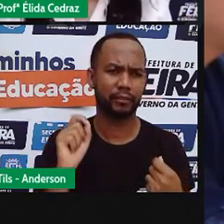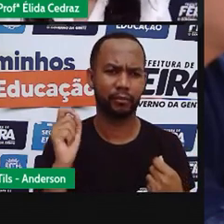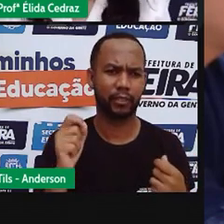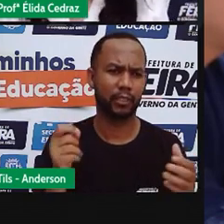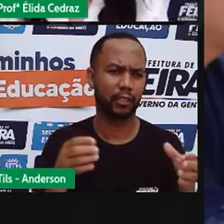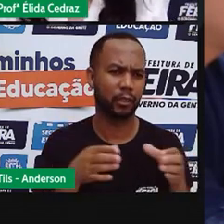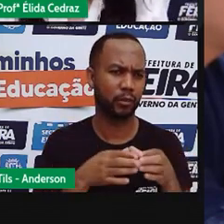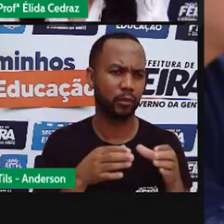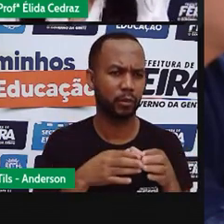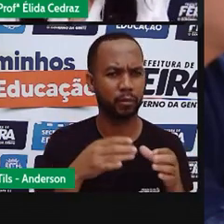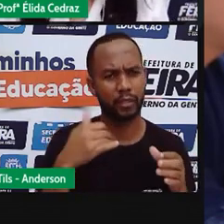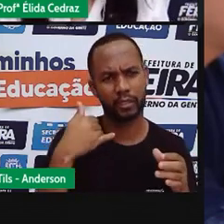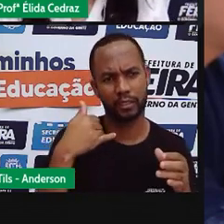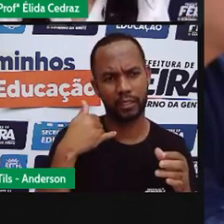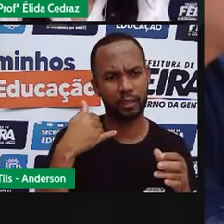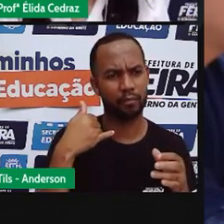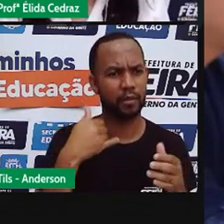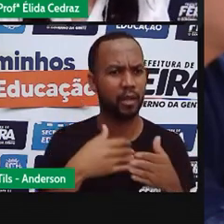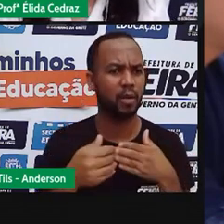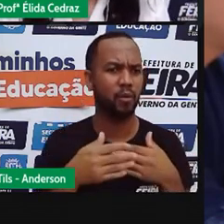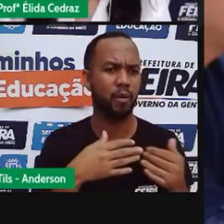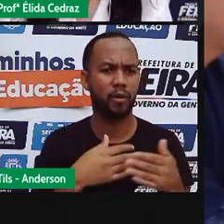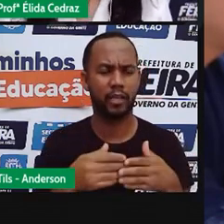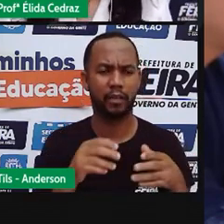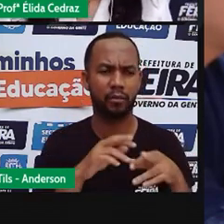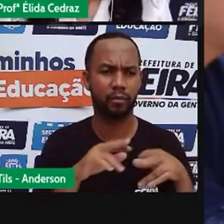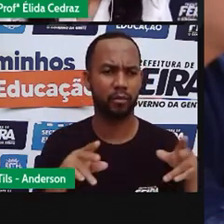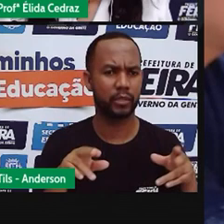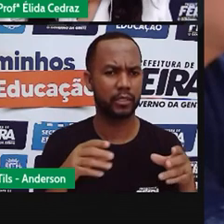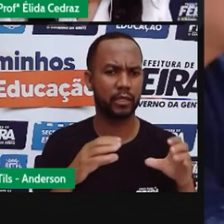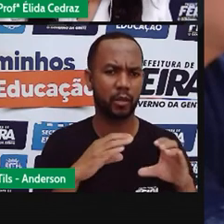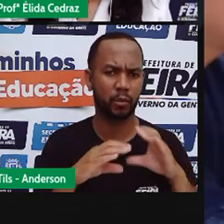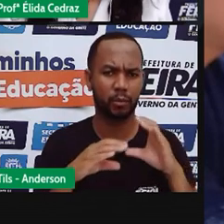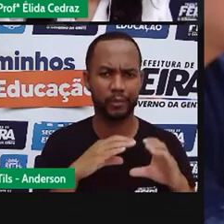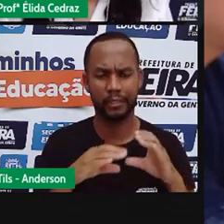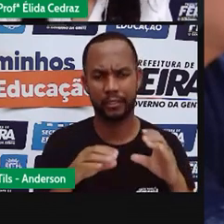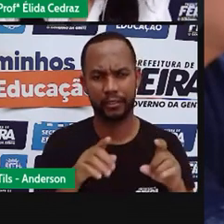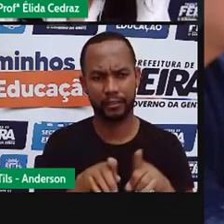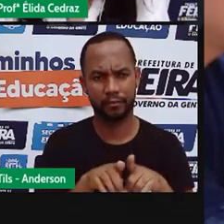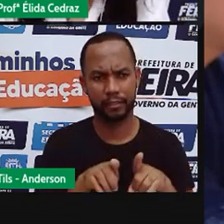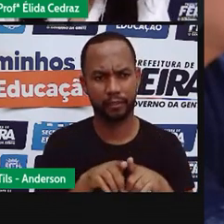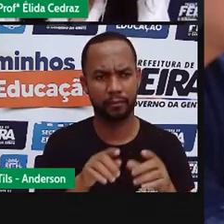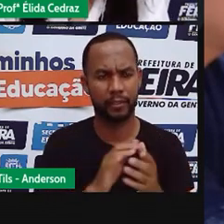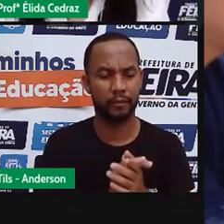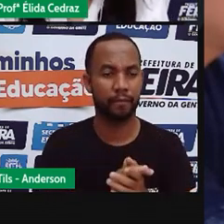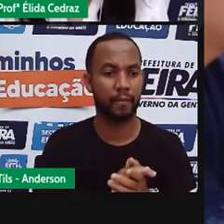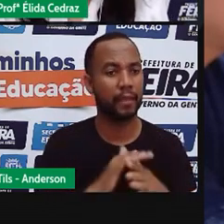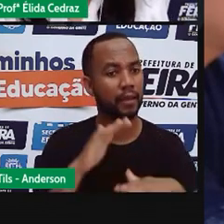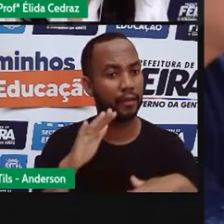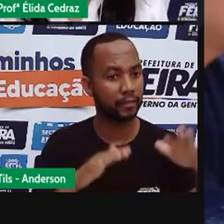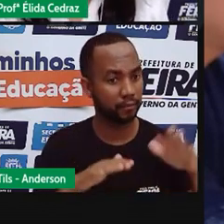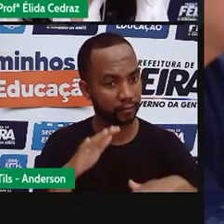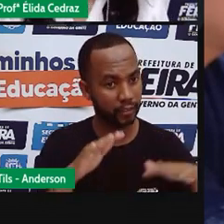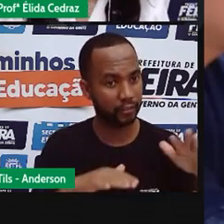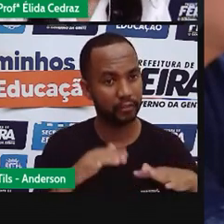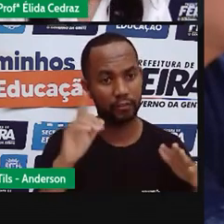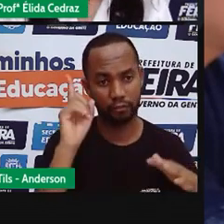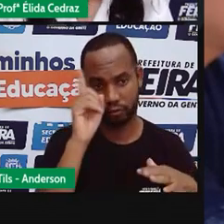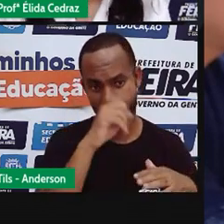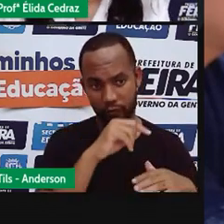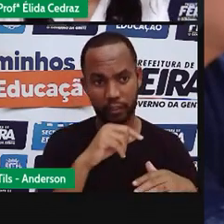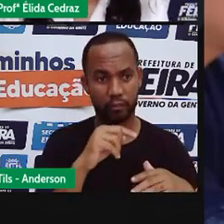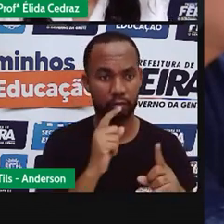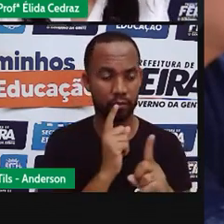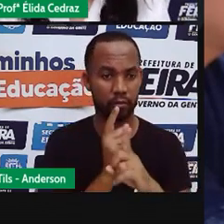celular ou de alguma outra ferramenta para a comunicação. É raro nós encontrarmos uma